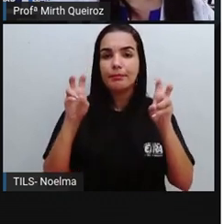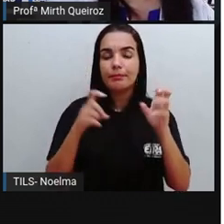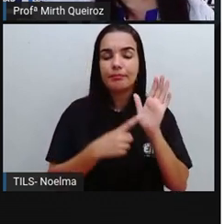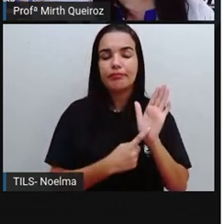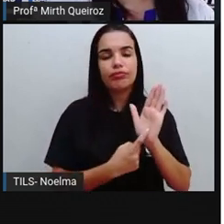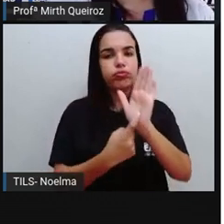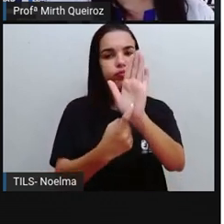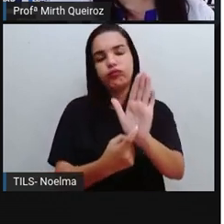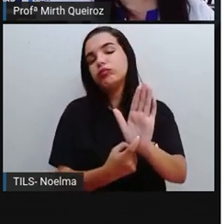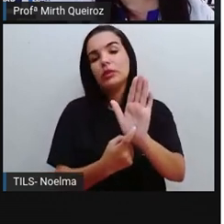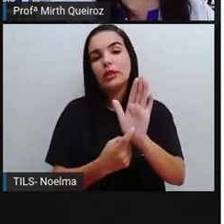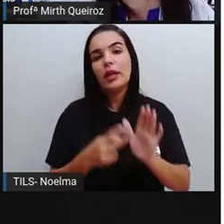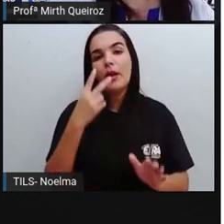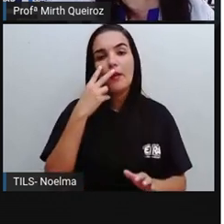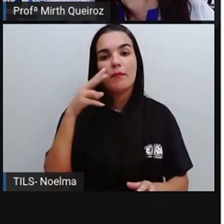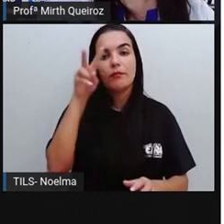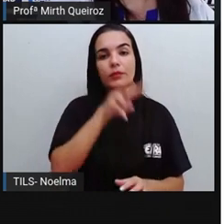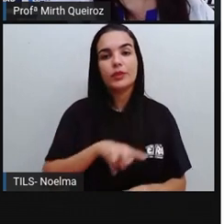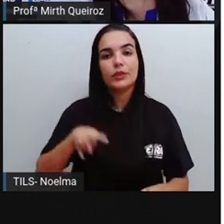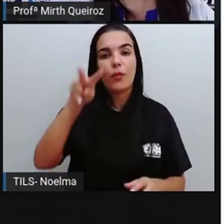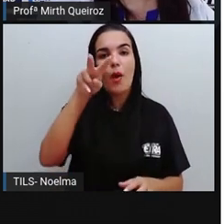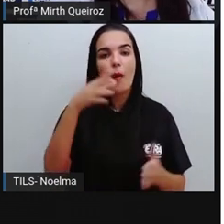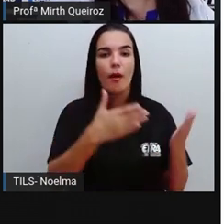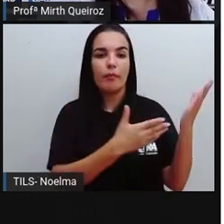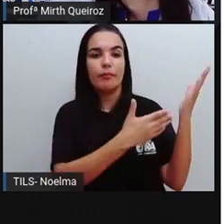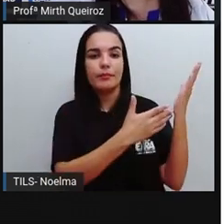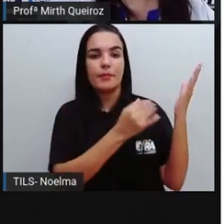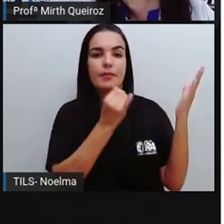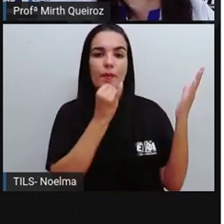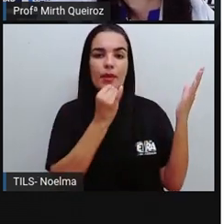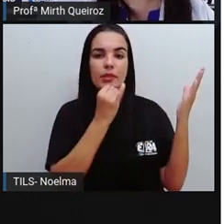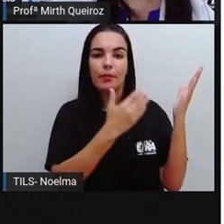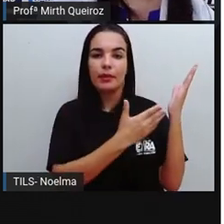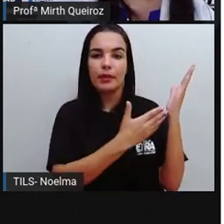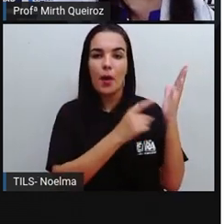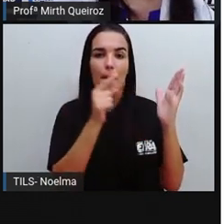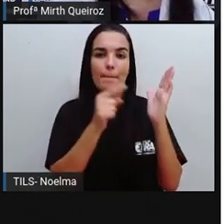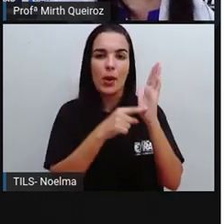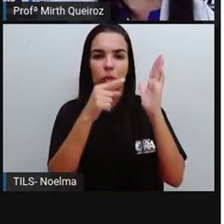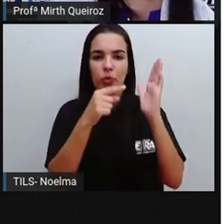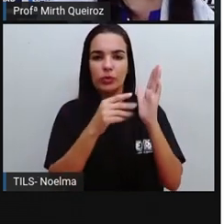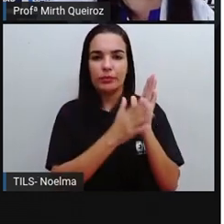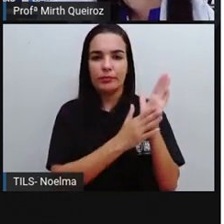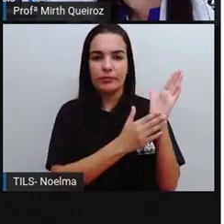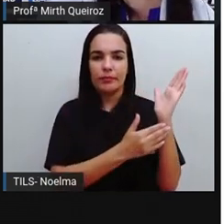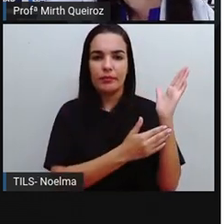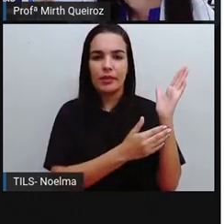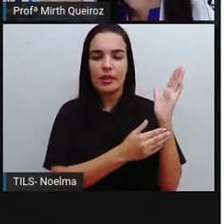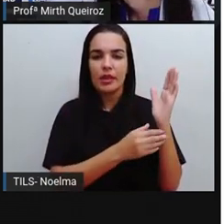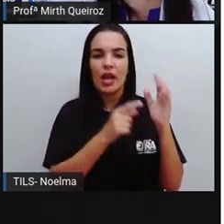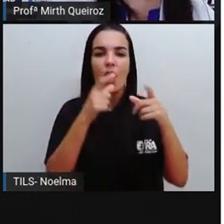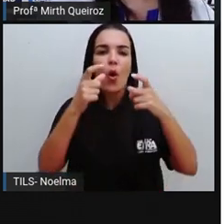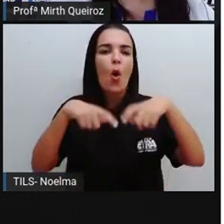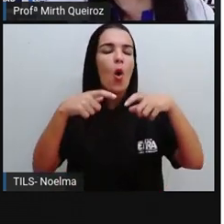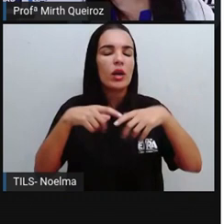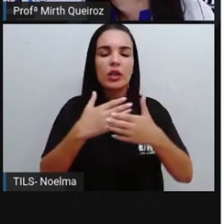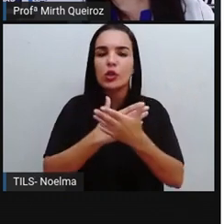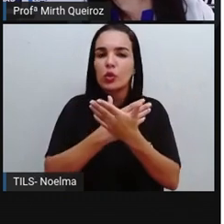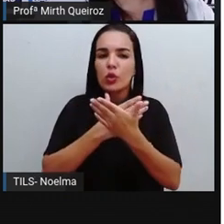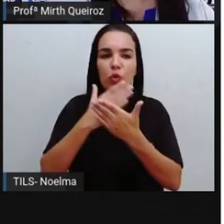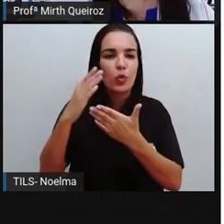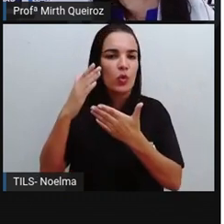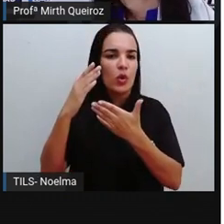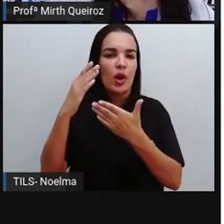obras. Aí a gente tem um exemplo aqui de uma obra de arte que foi feita com base no ponto. O onde tudo